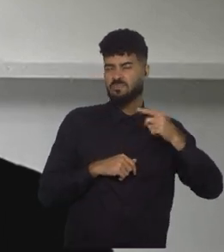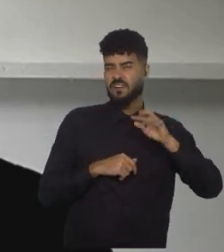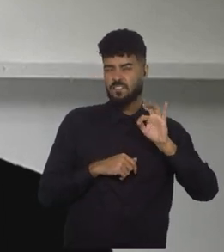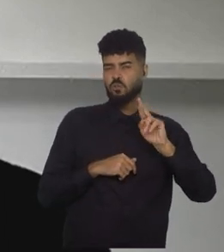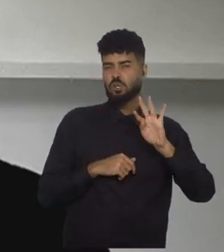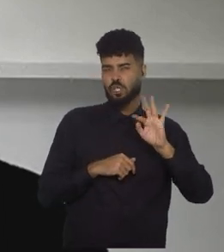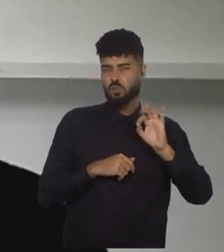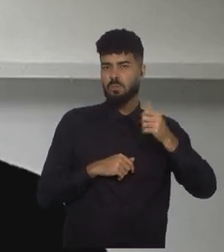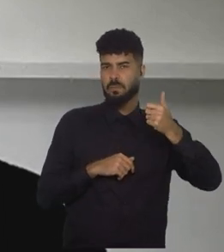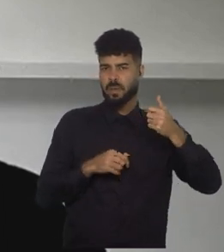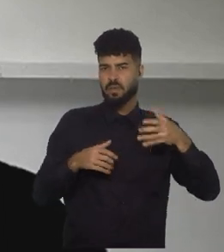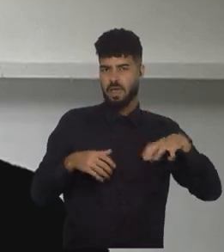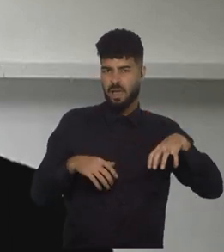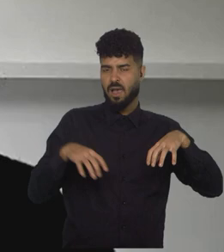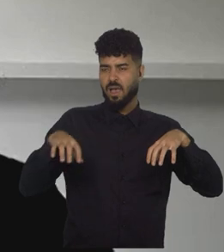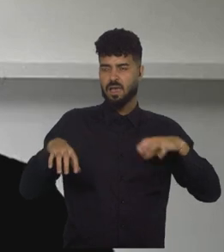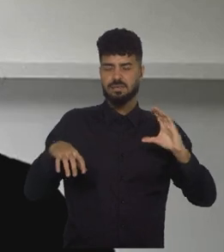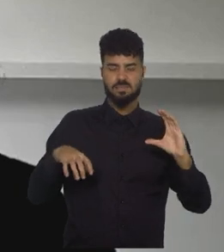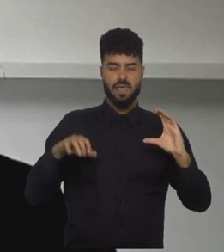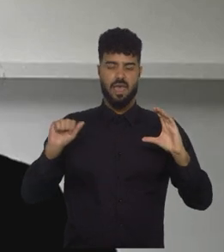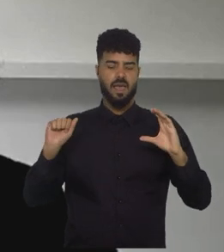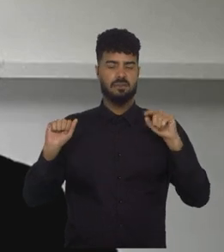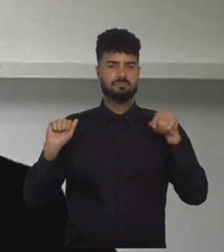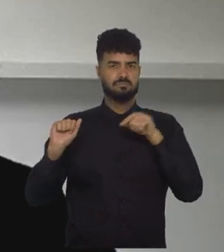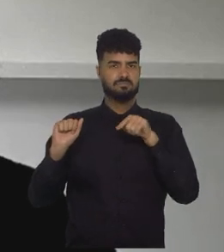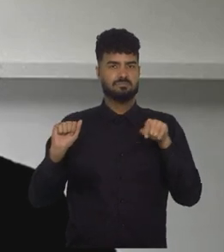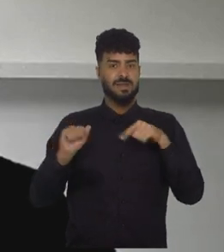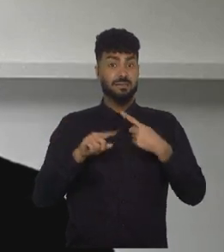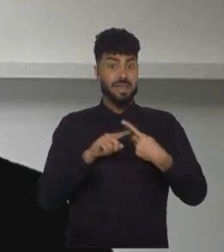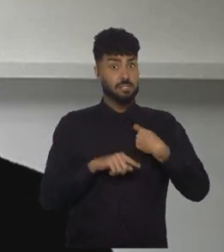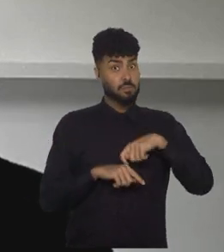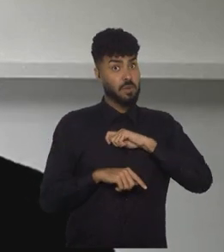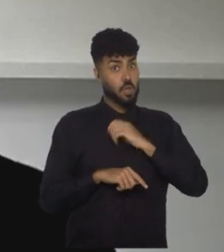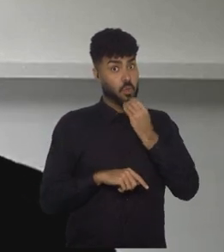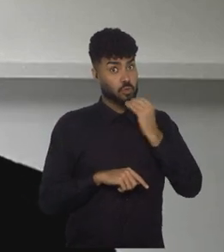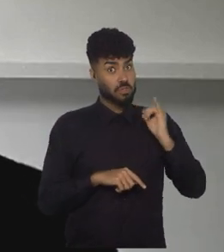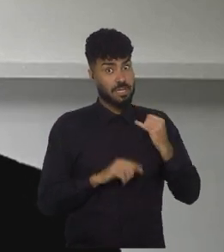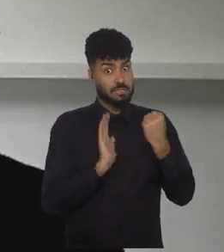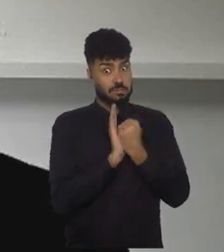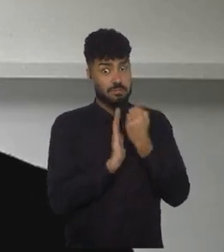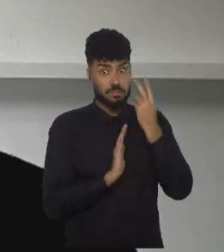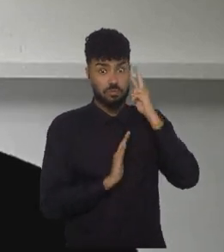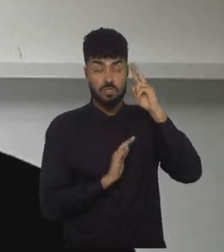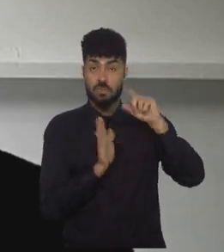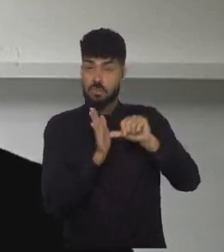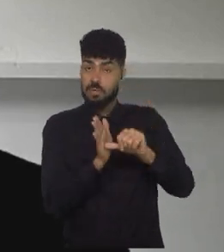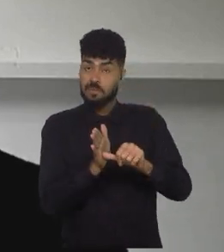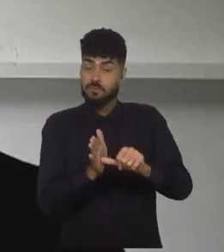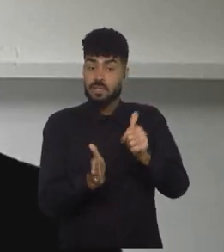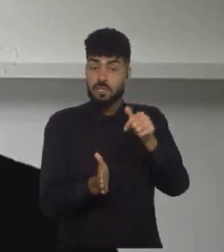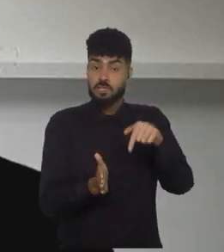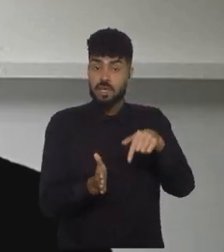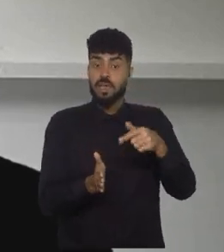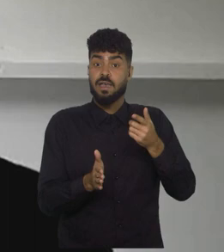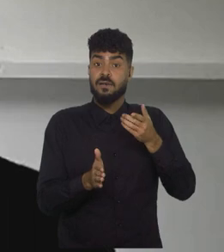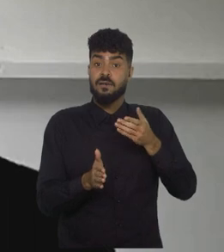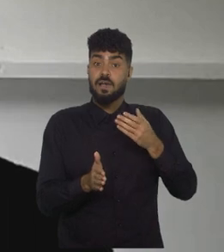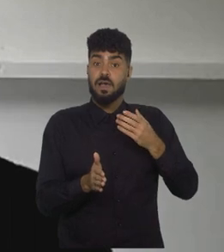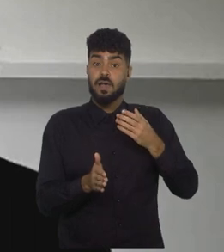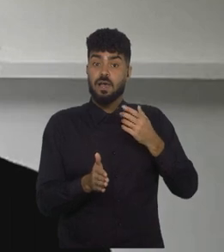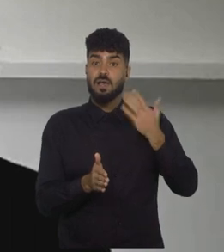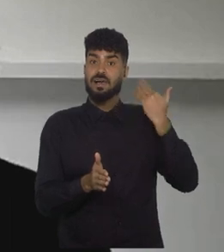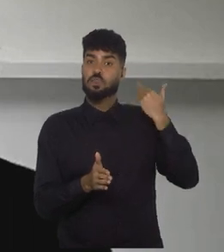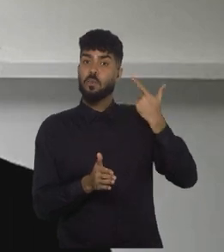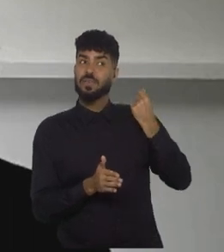nesse cruzamento, nesse duelo. Então, a Espanha tem uma oportunidade histórica, Partiu pela primeira vez da Copa em 2015,